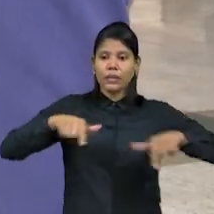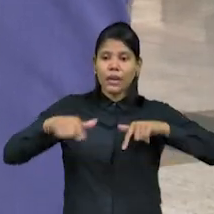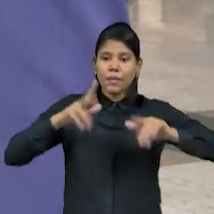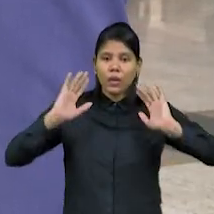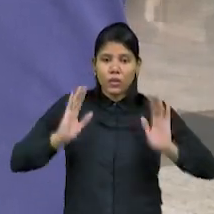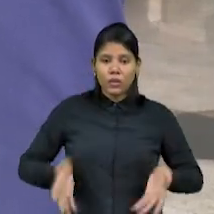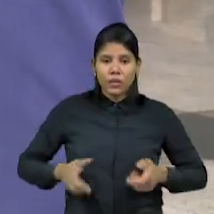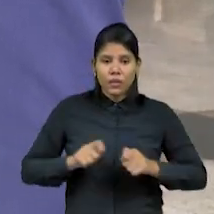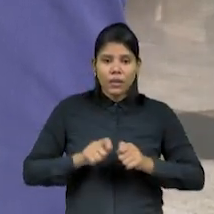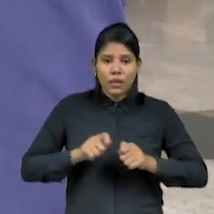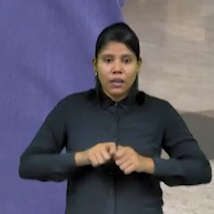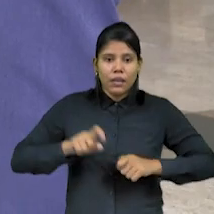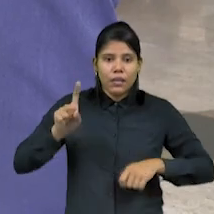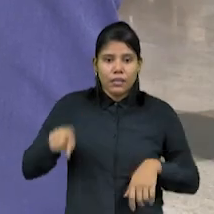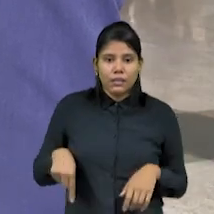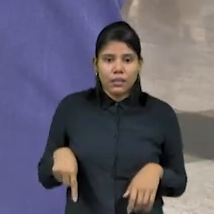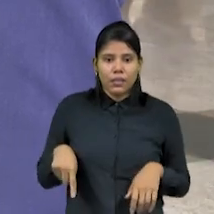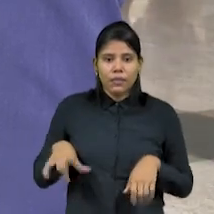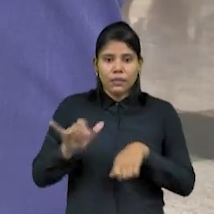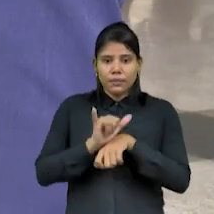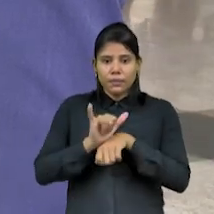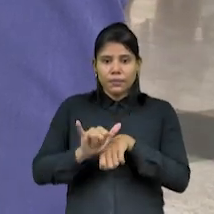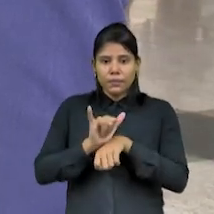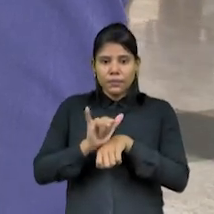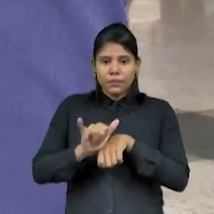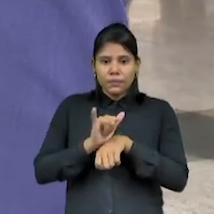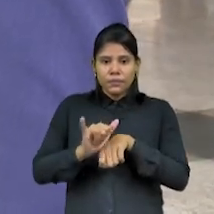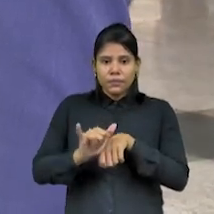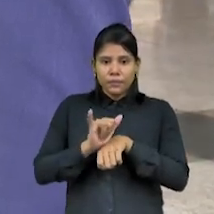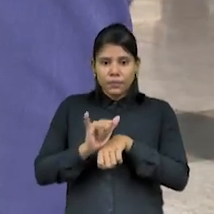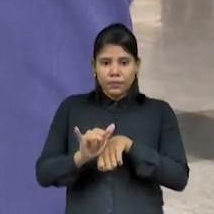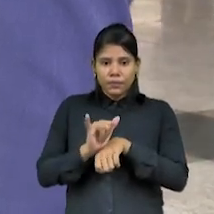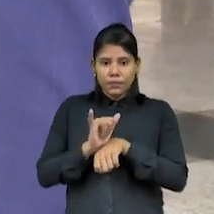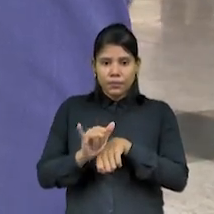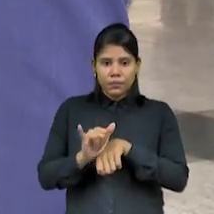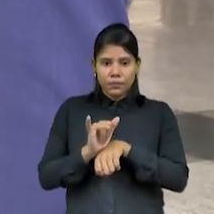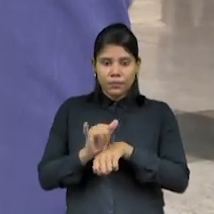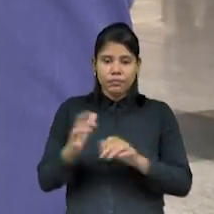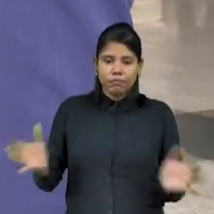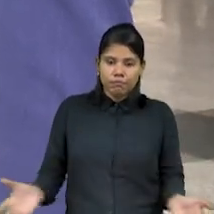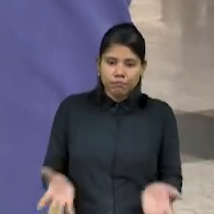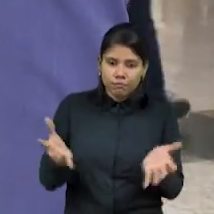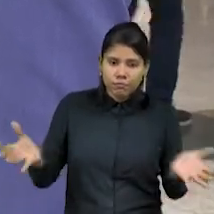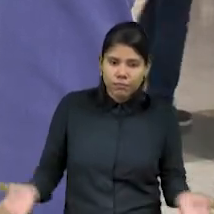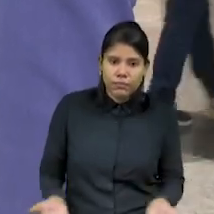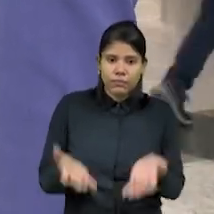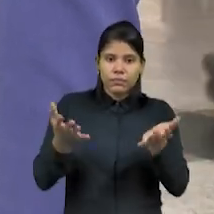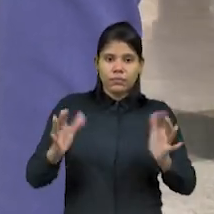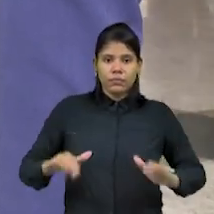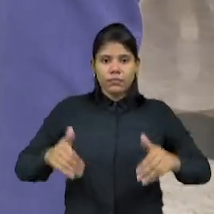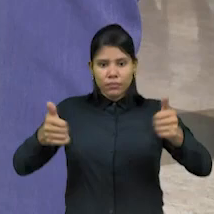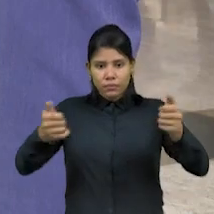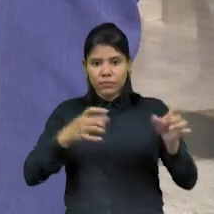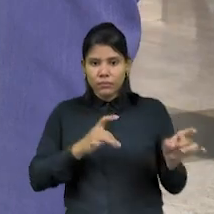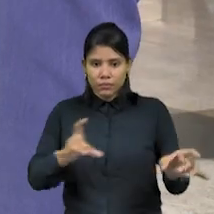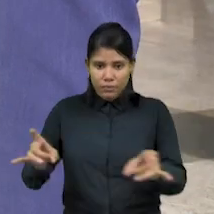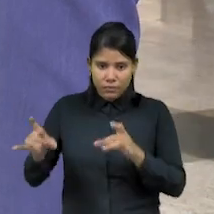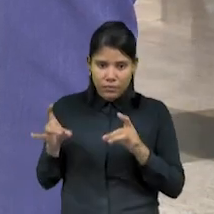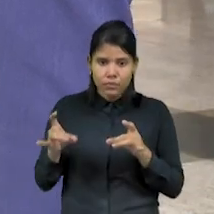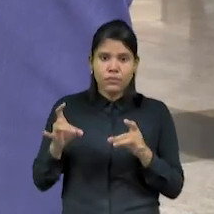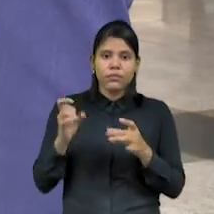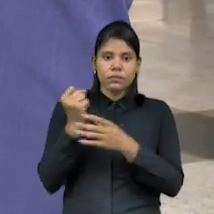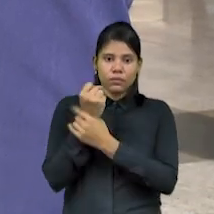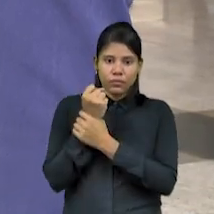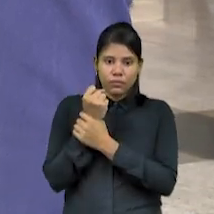Vai ser uma forma de incrementar esse empreendedorismo, né? De incentivar, aumentar as vendas, fortalecimento da relação